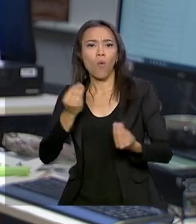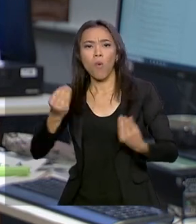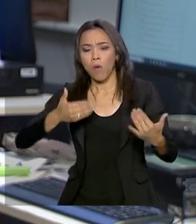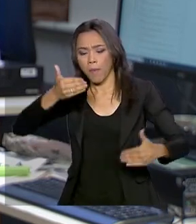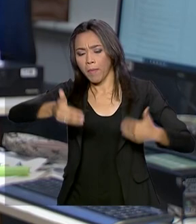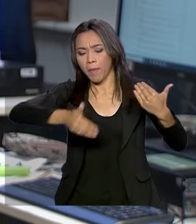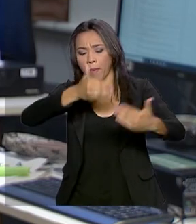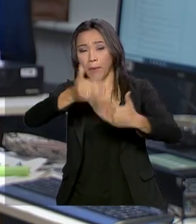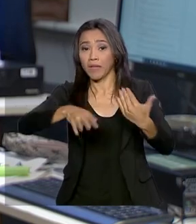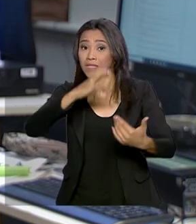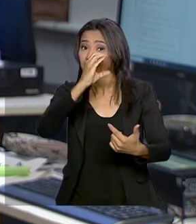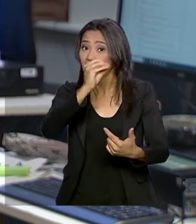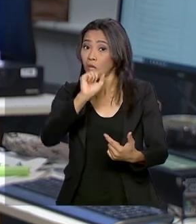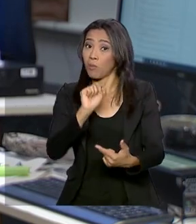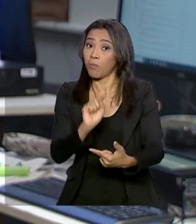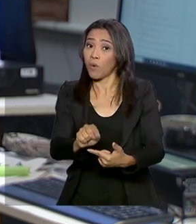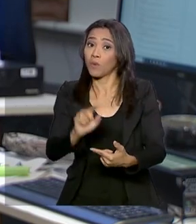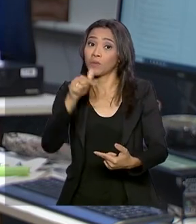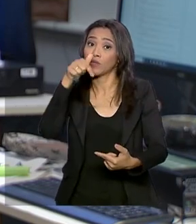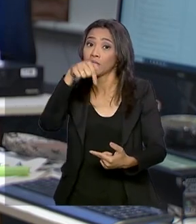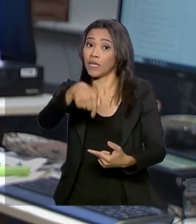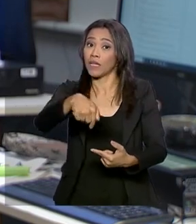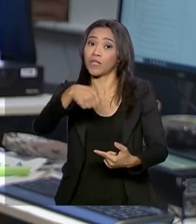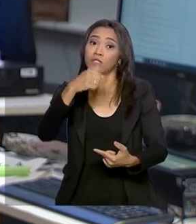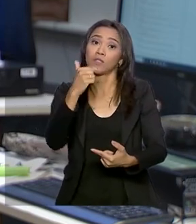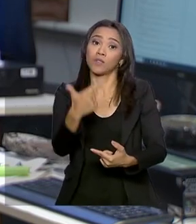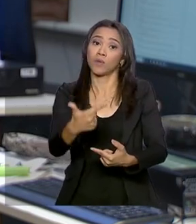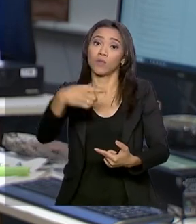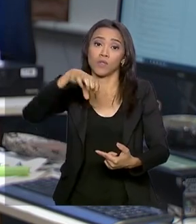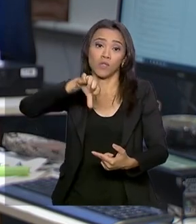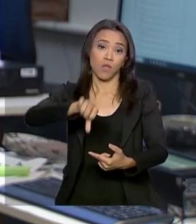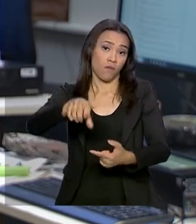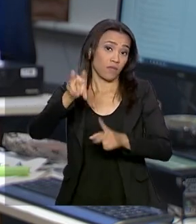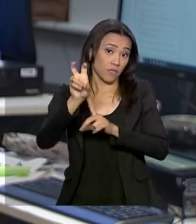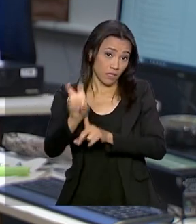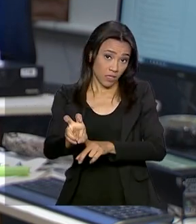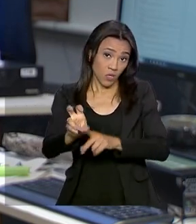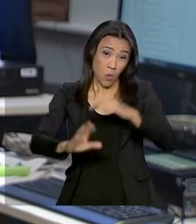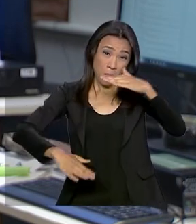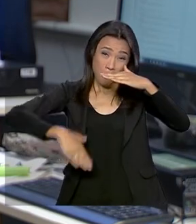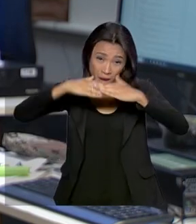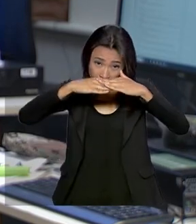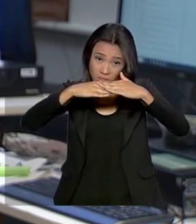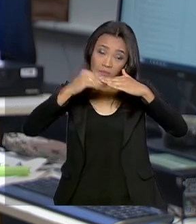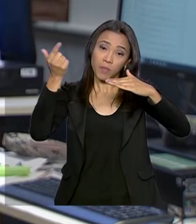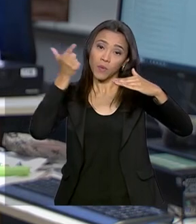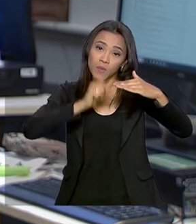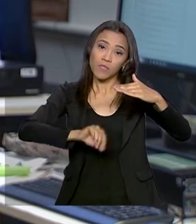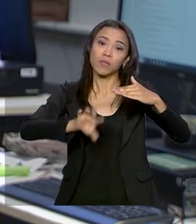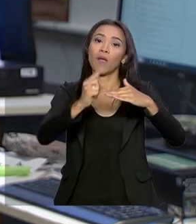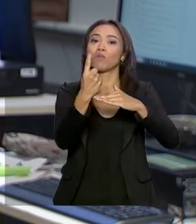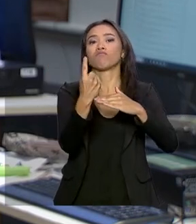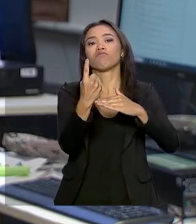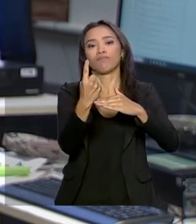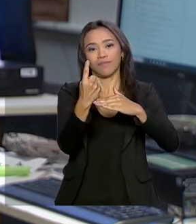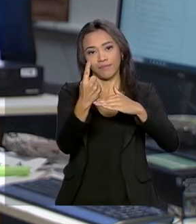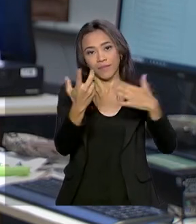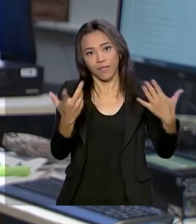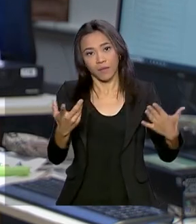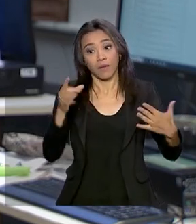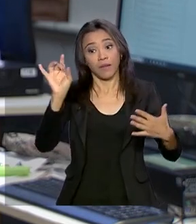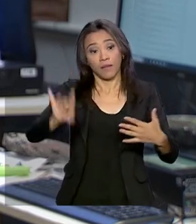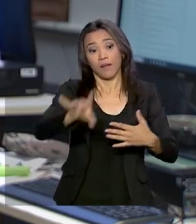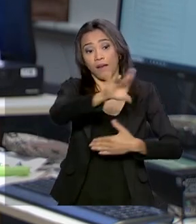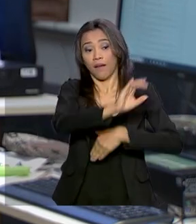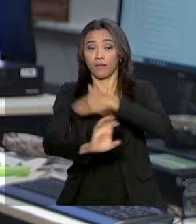nota 0,7295, sendo que o valor máximo que pode ser atingido é 1. As operadoras